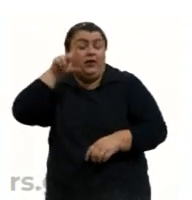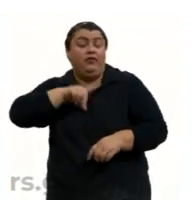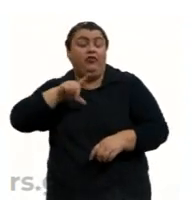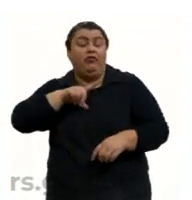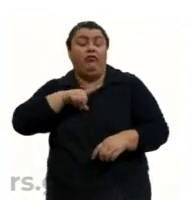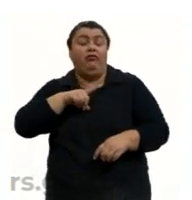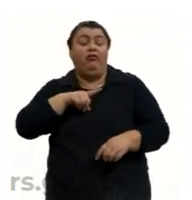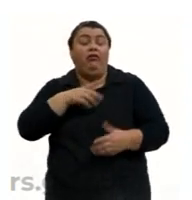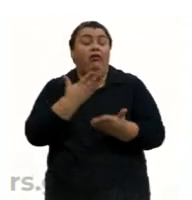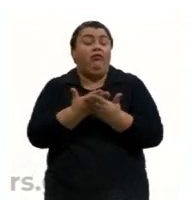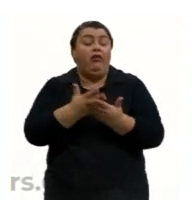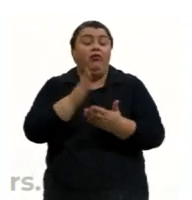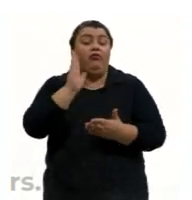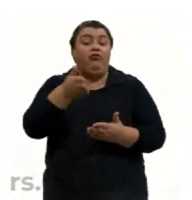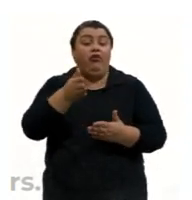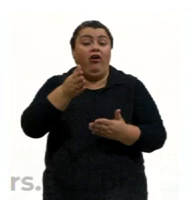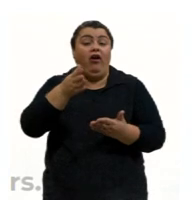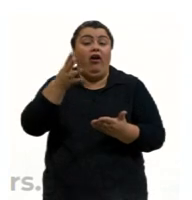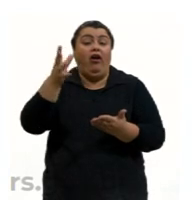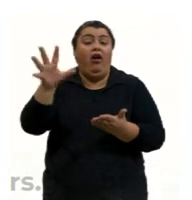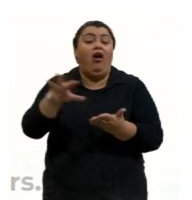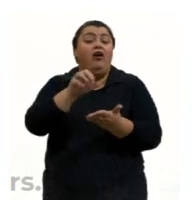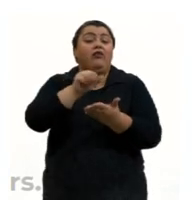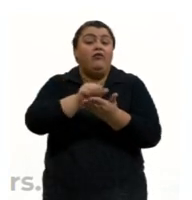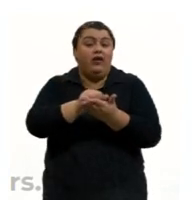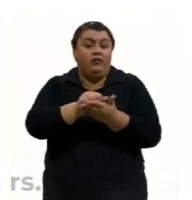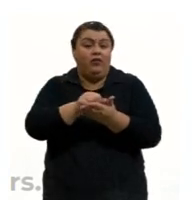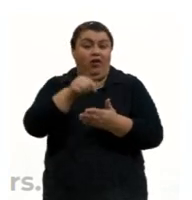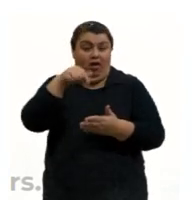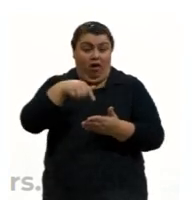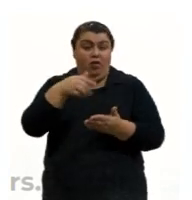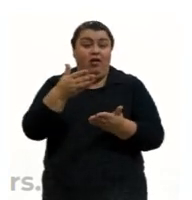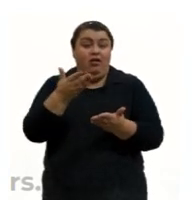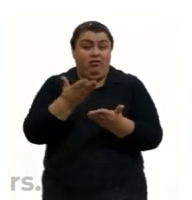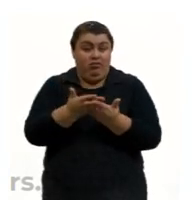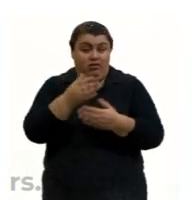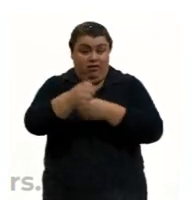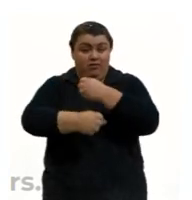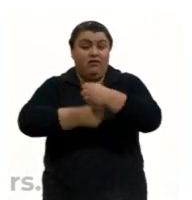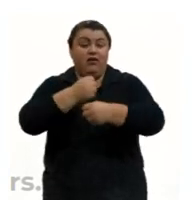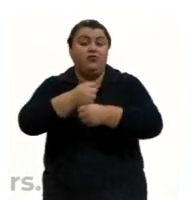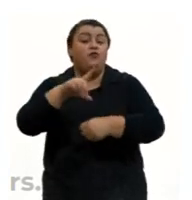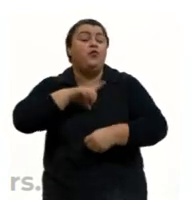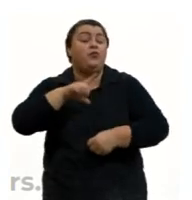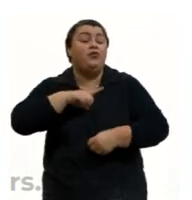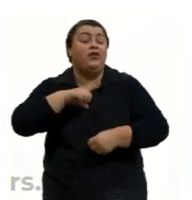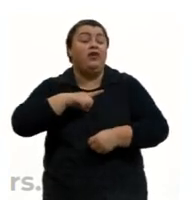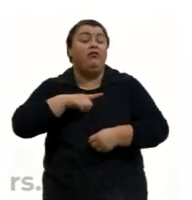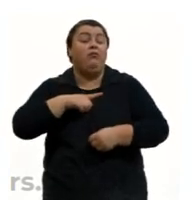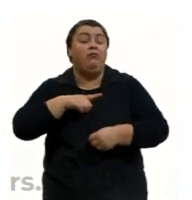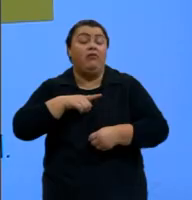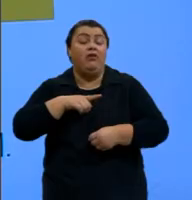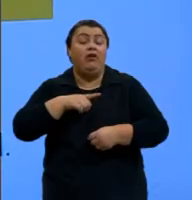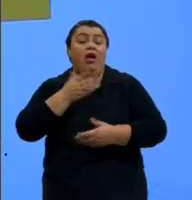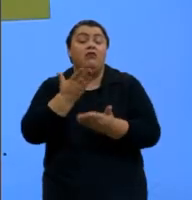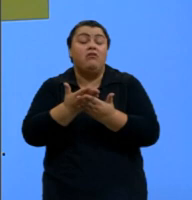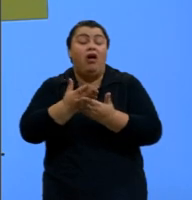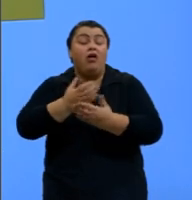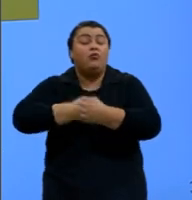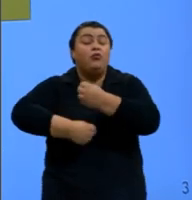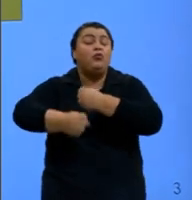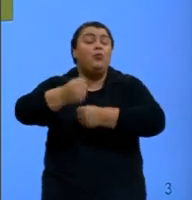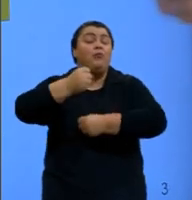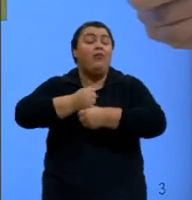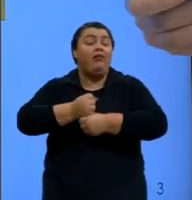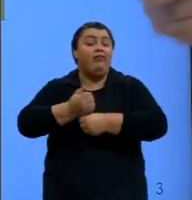disponíveis, além dessas aulas deste ano que nós estaremos trazendo para você, as aulas do ano passado do professor Christian, o professor